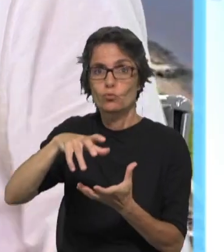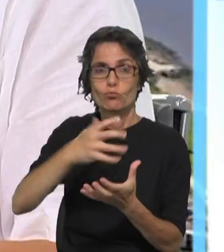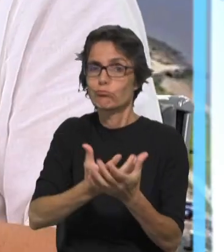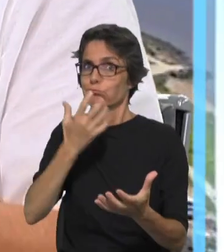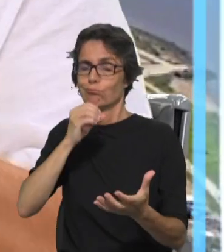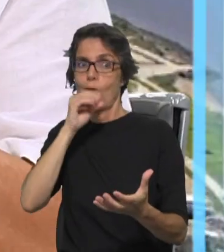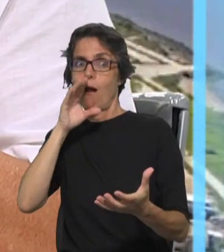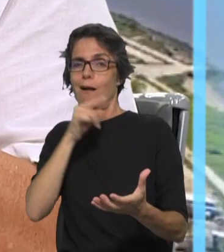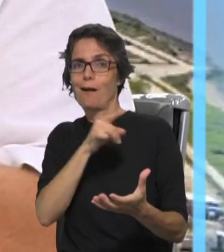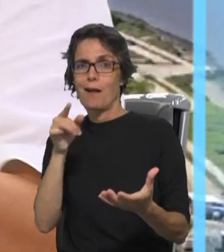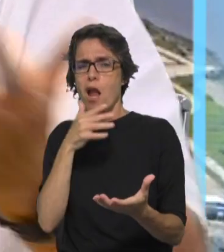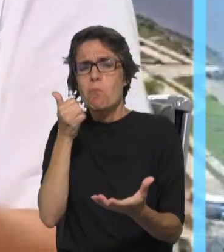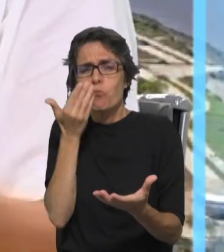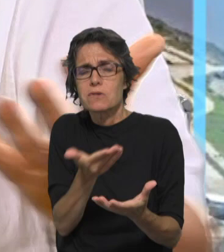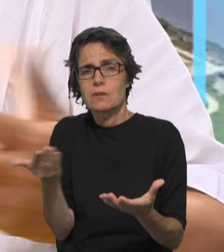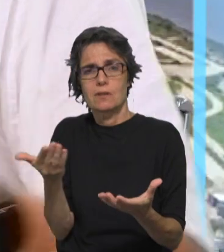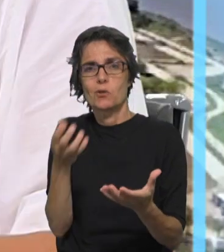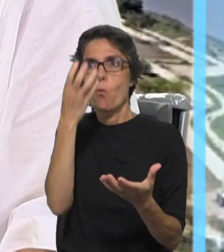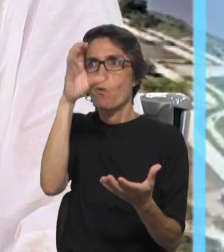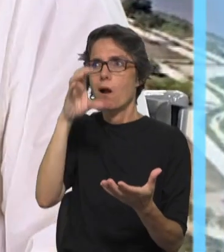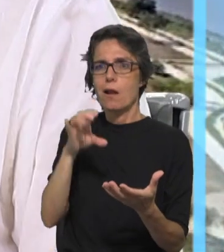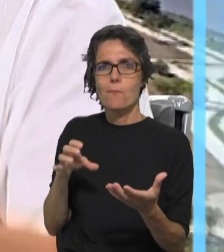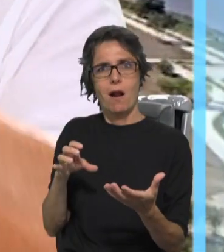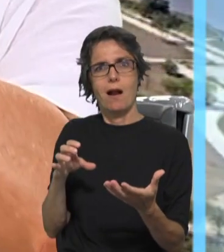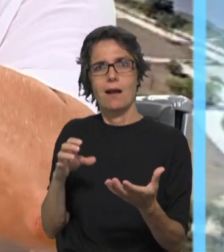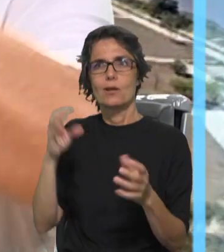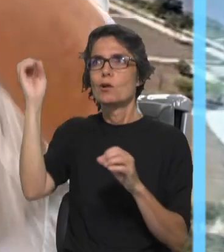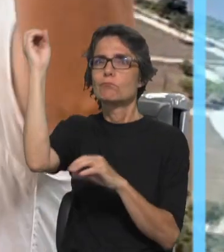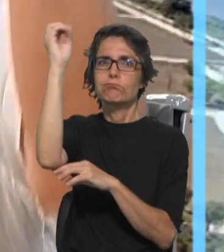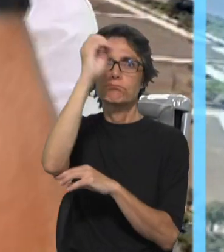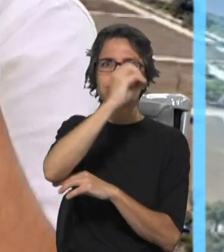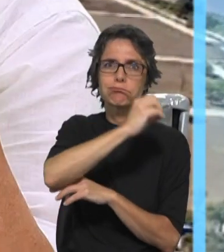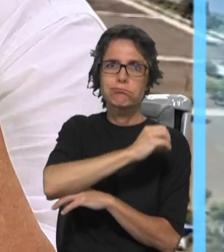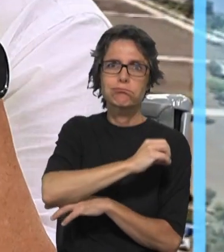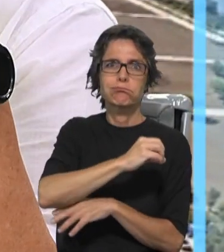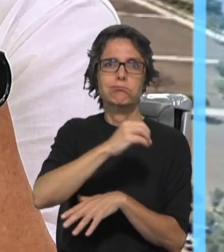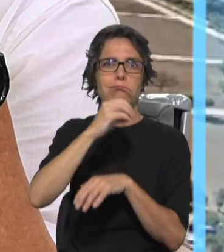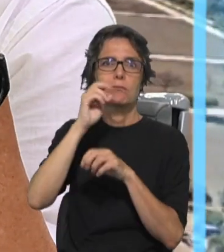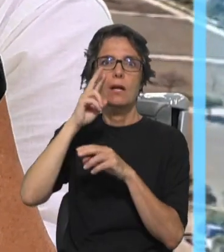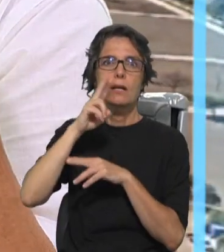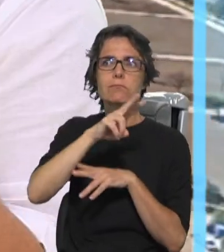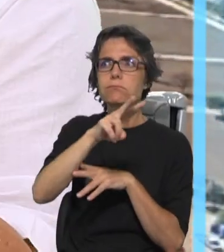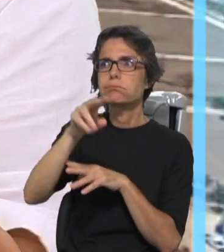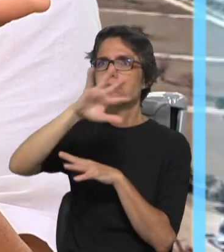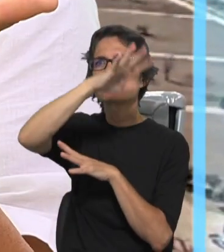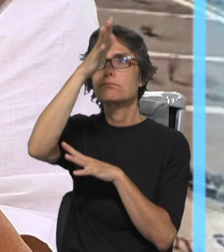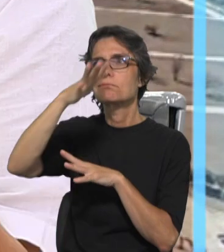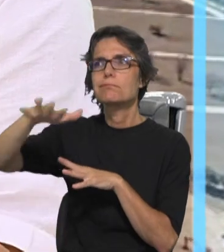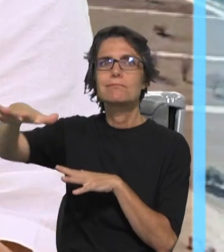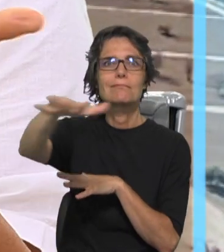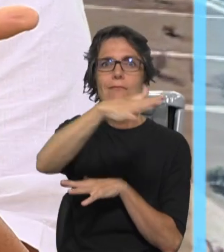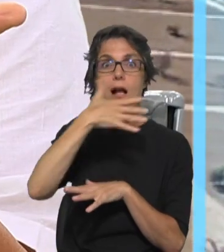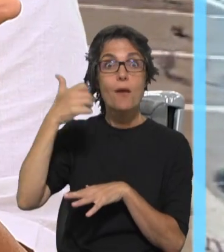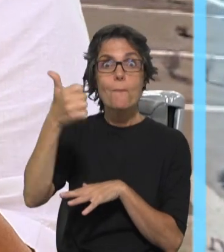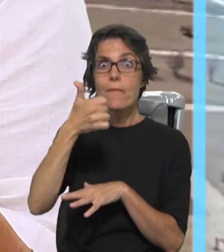maravilha as imagens típicas do pôr do sol, daquelas grandes paisagens e horizontes, de tanta beleza